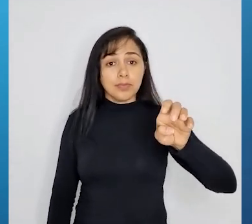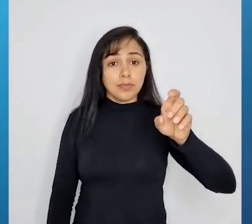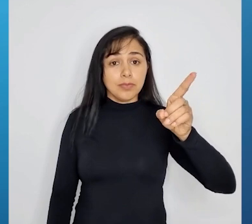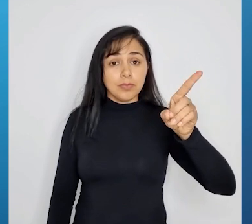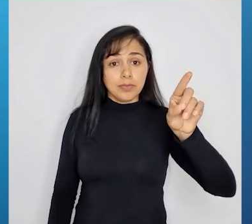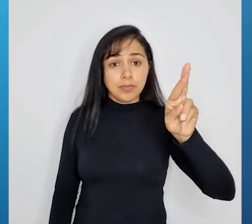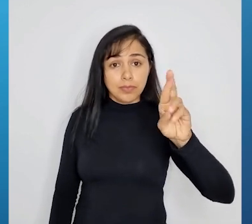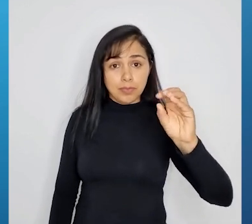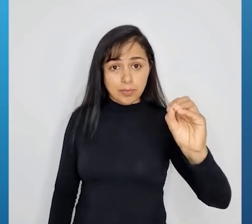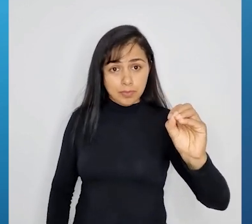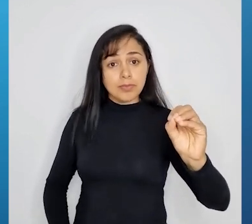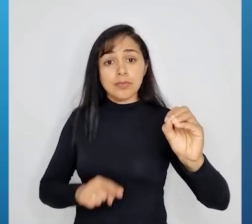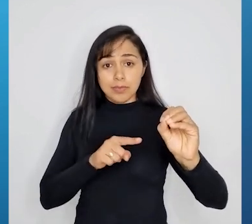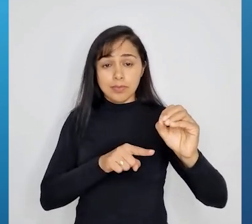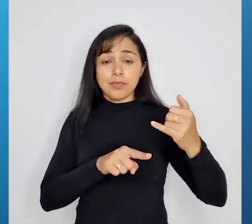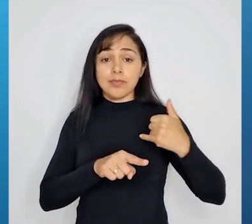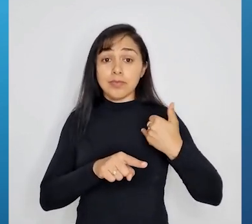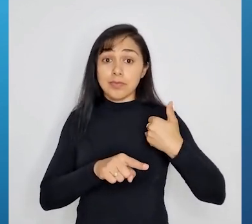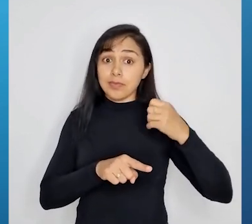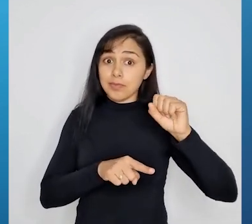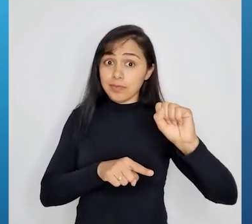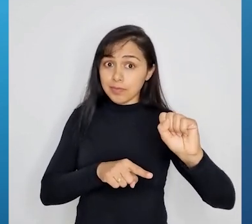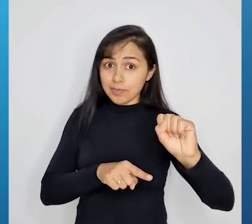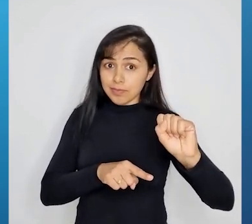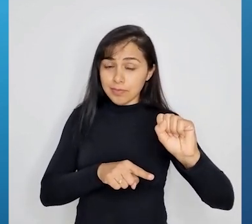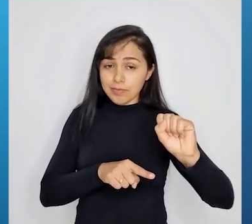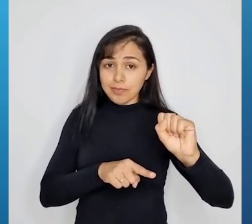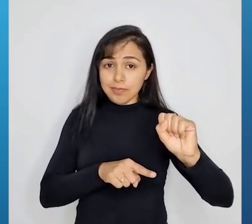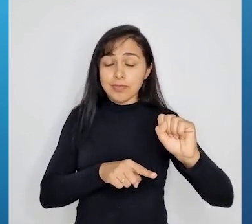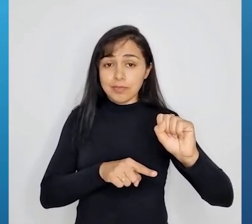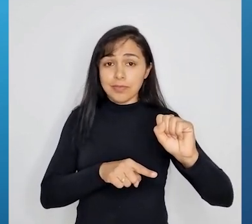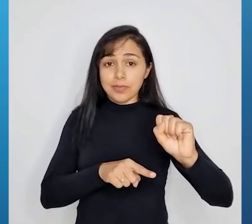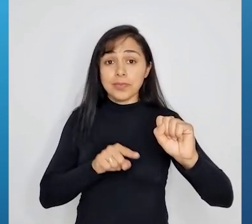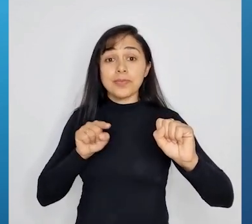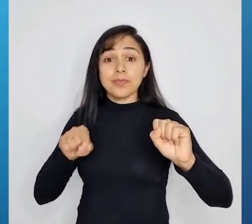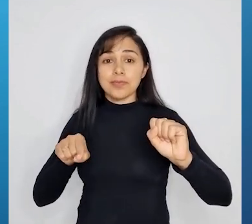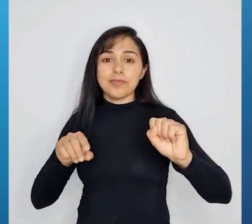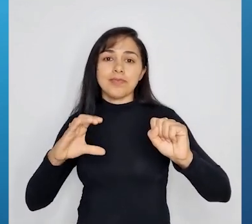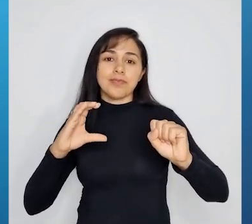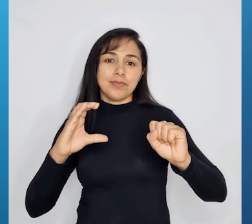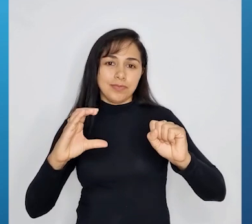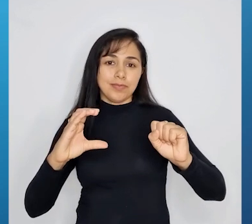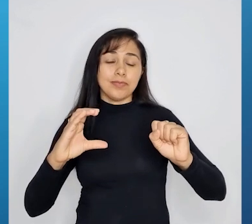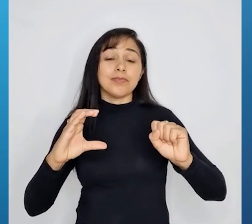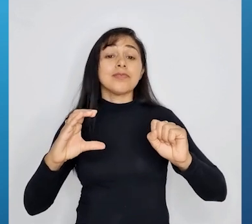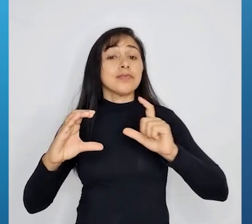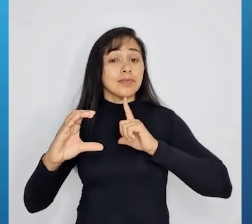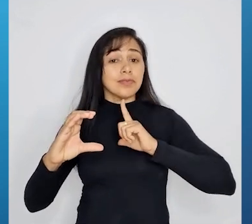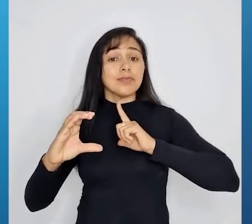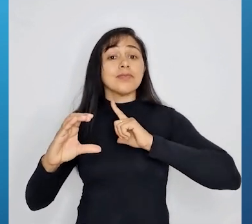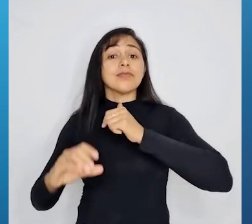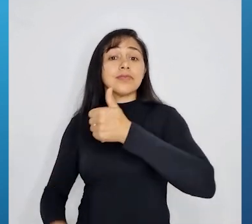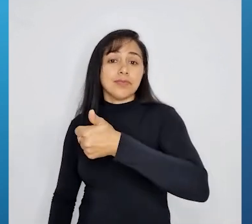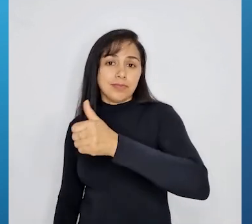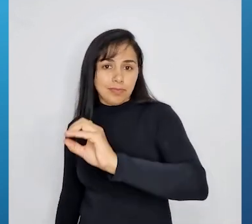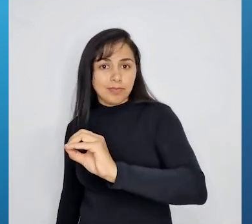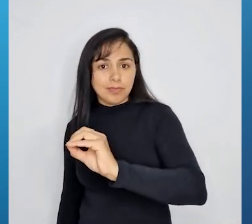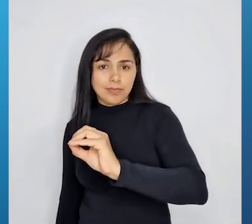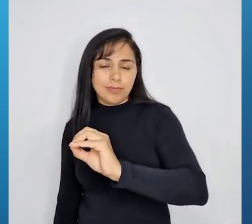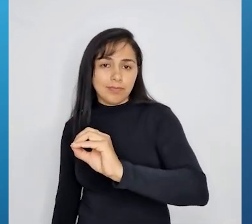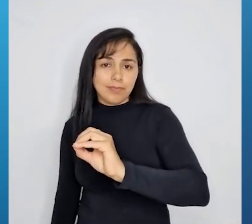Que, por exemplo, se Pedro tiver 8 anos, Caio tem que ter